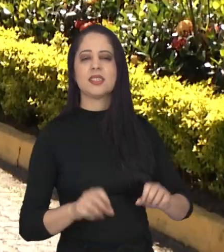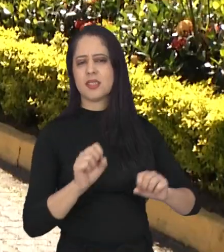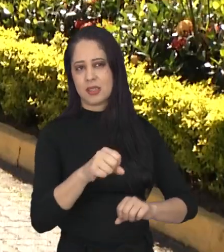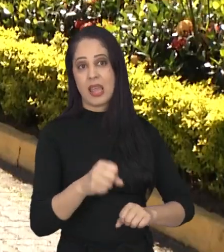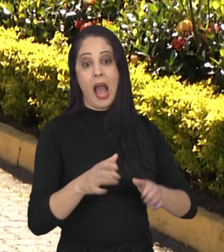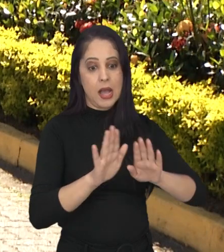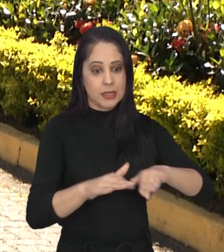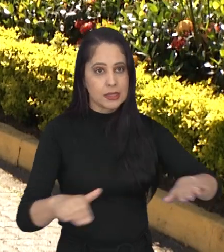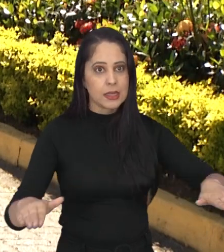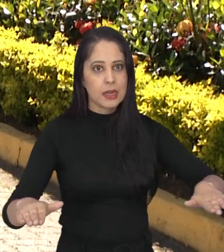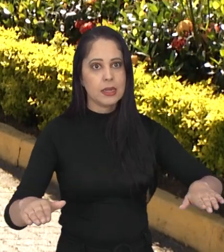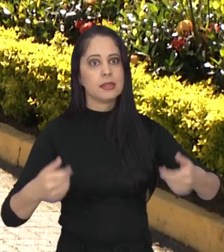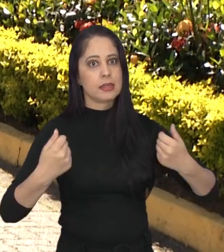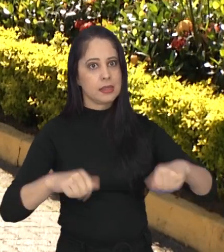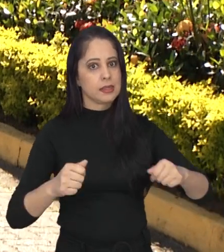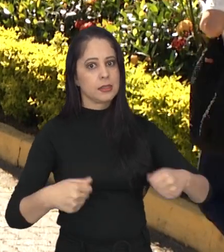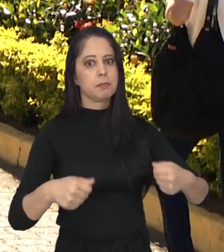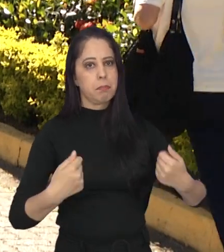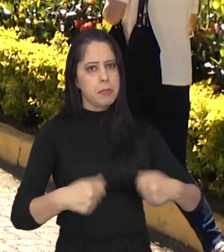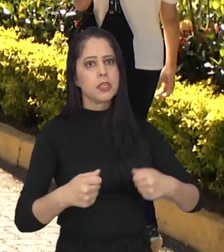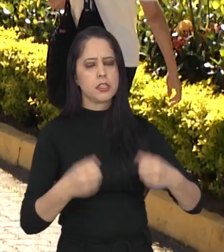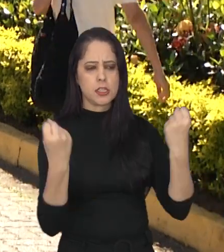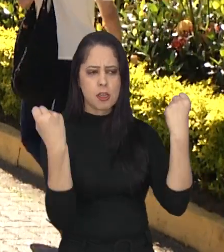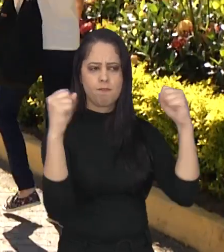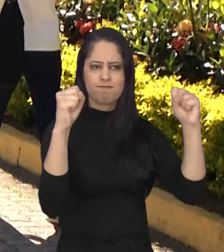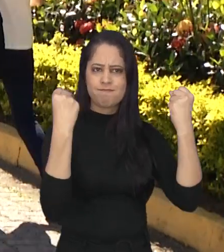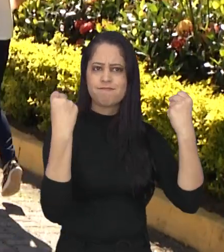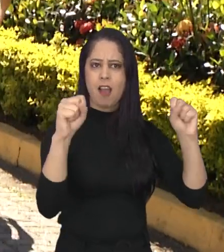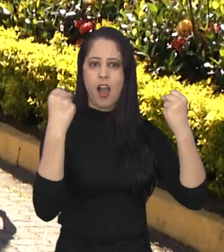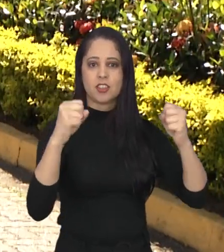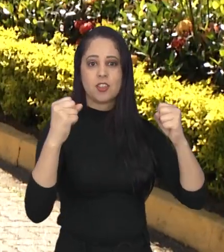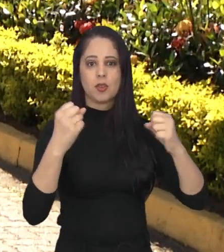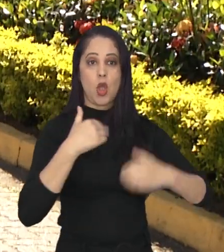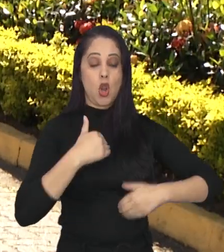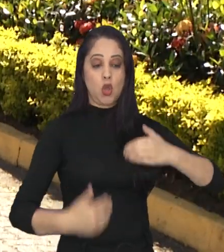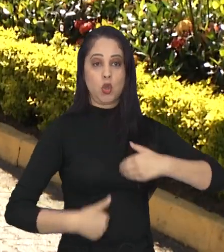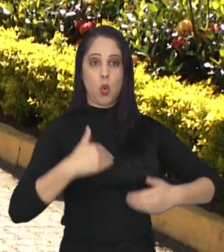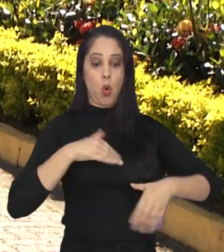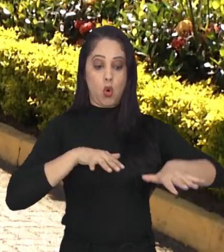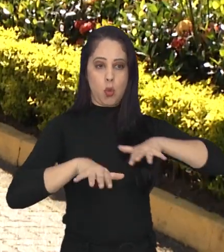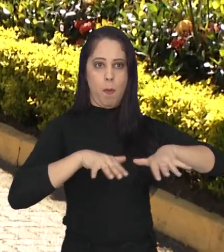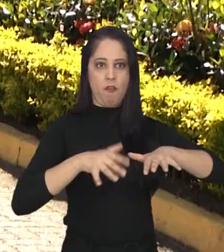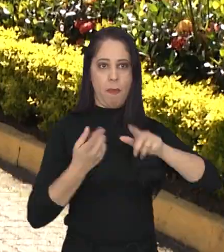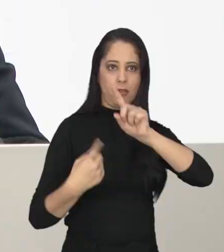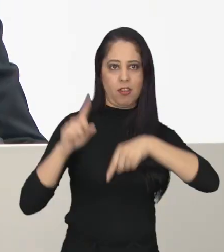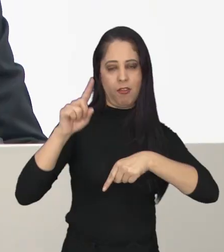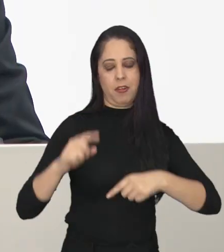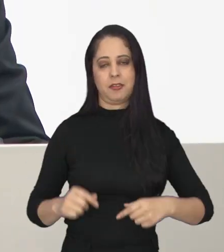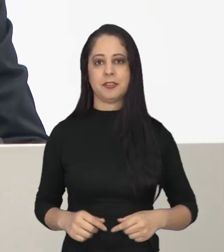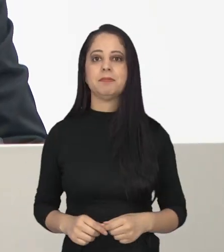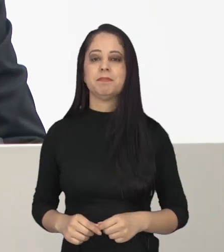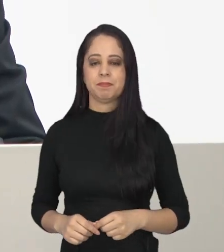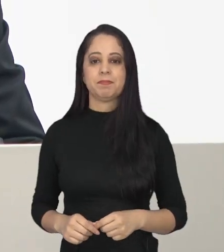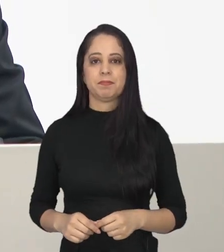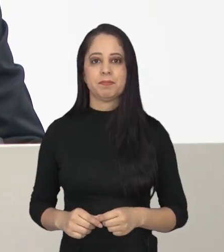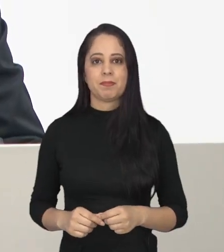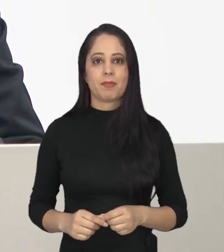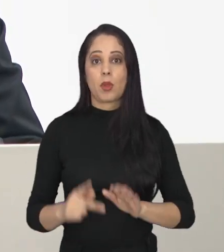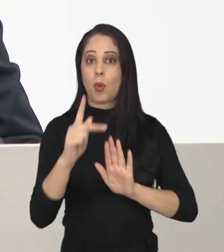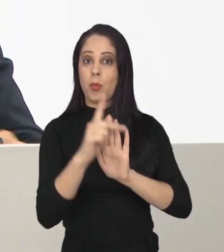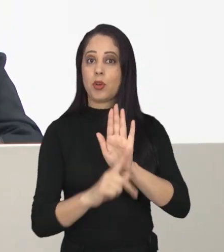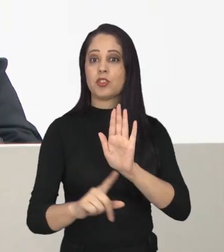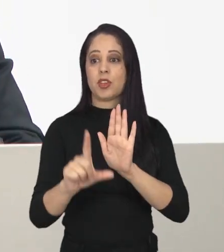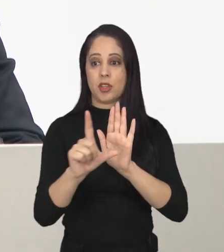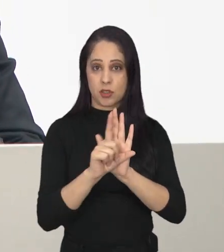a gente colocar as crianças, tornarem mais ativas para desenvolver o repertório motor. Como conta o vereador,